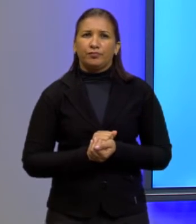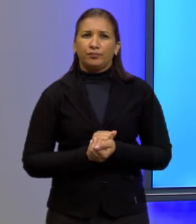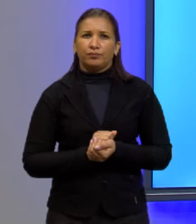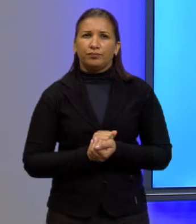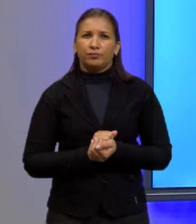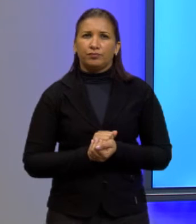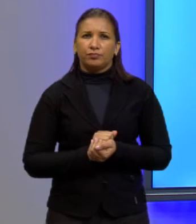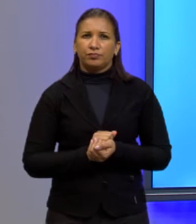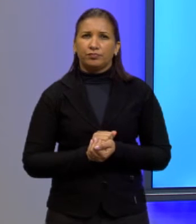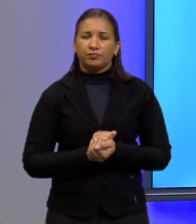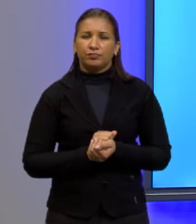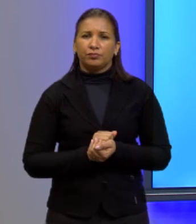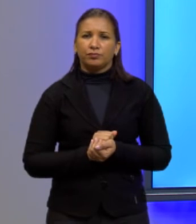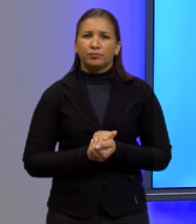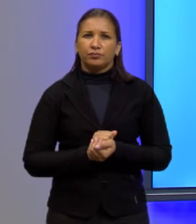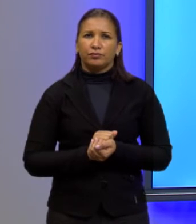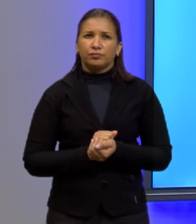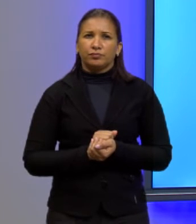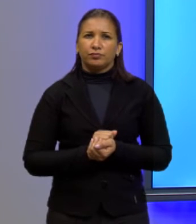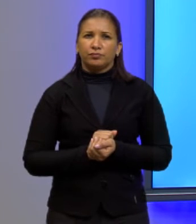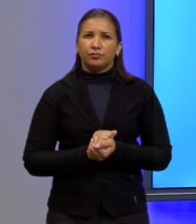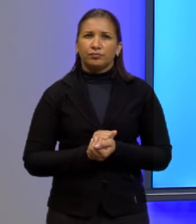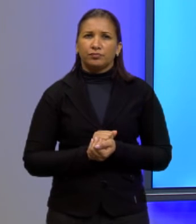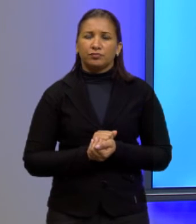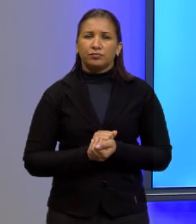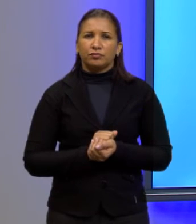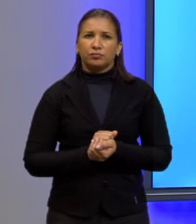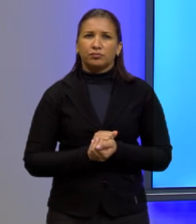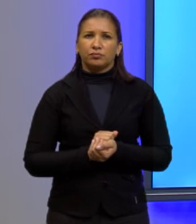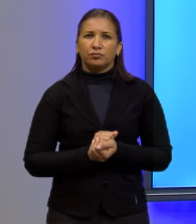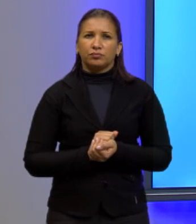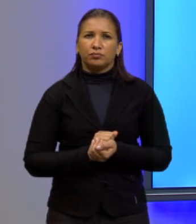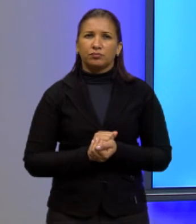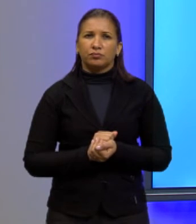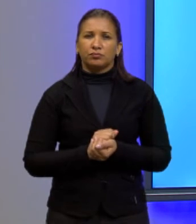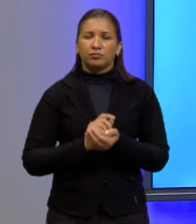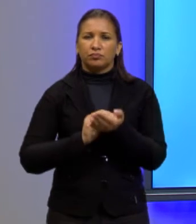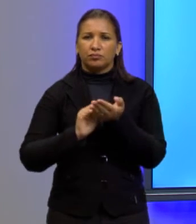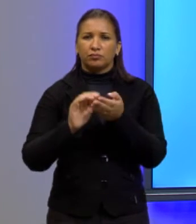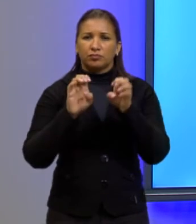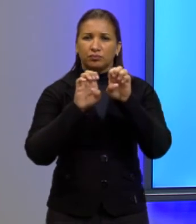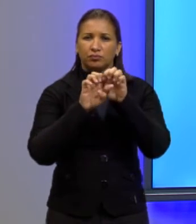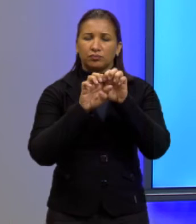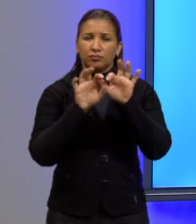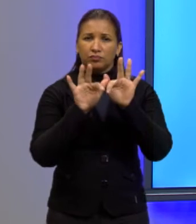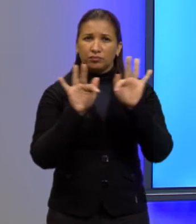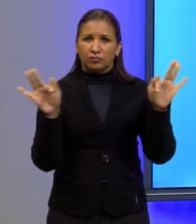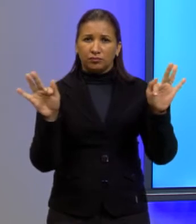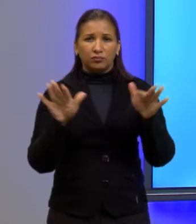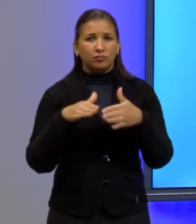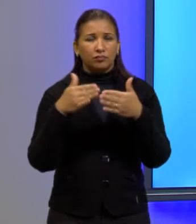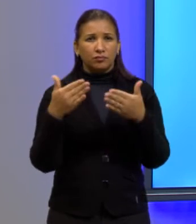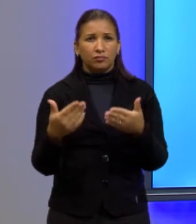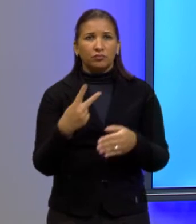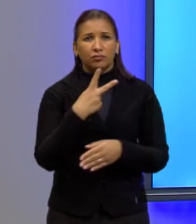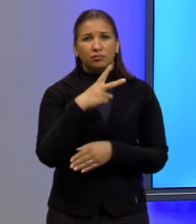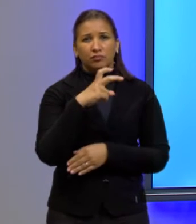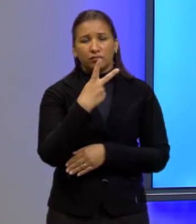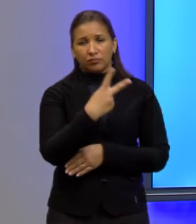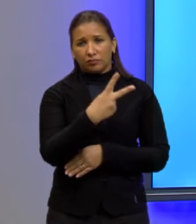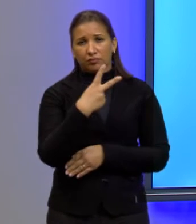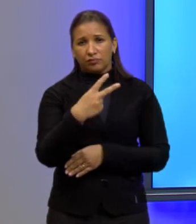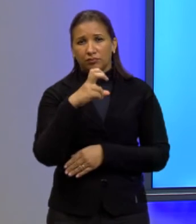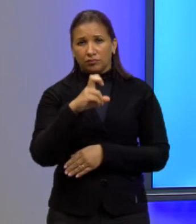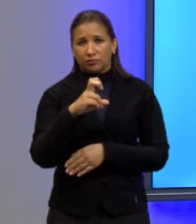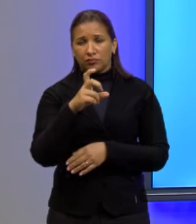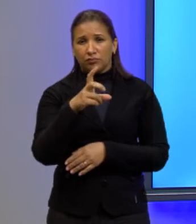terços x mais 0 não precisa é a nossa função e aí 225 y